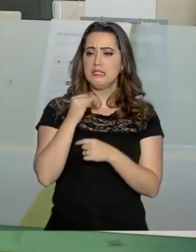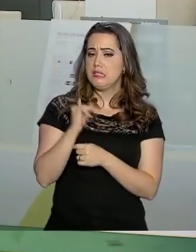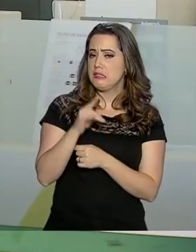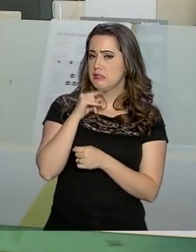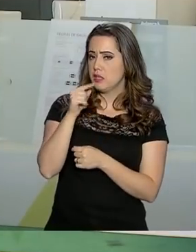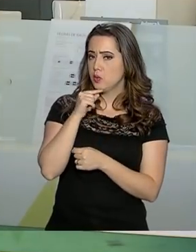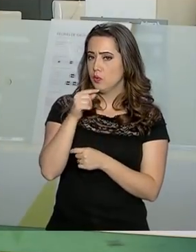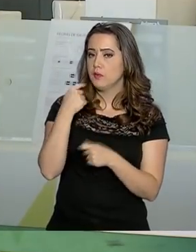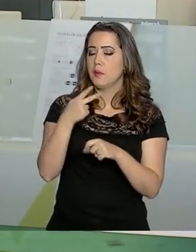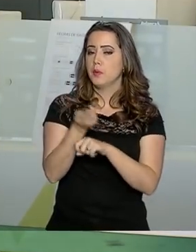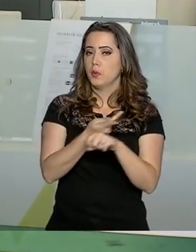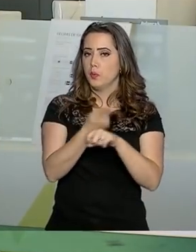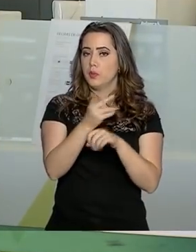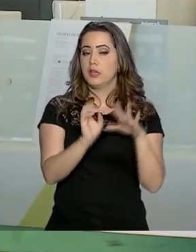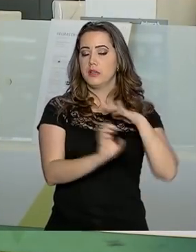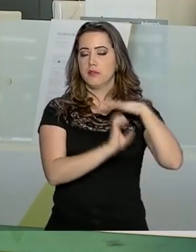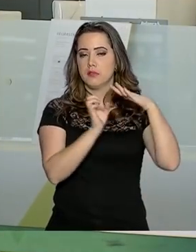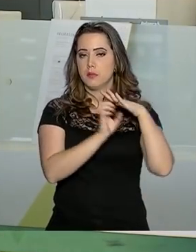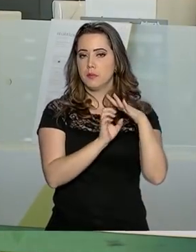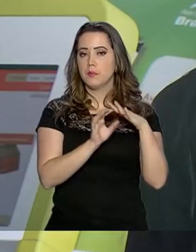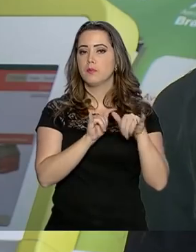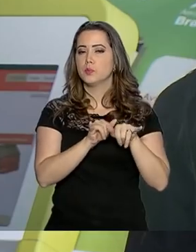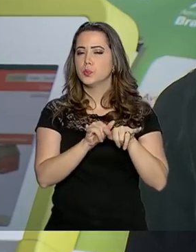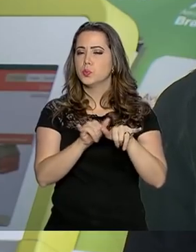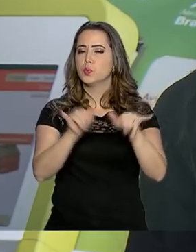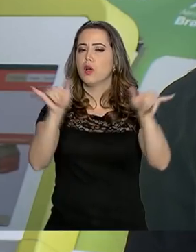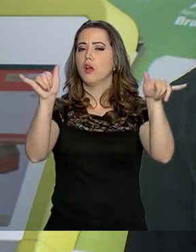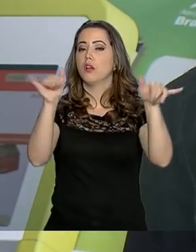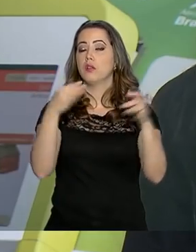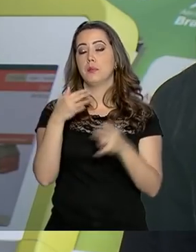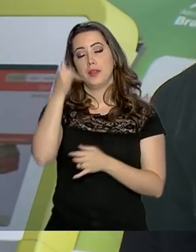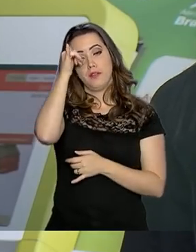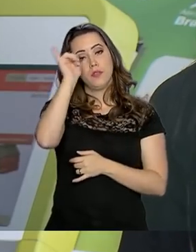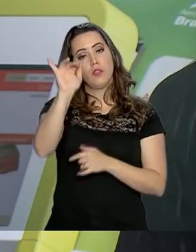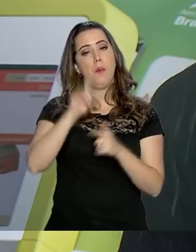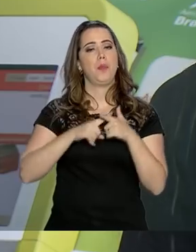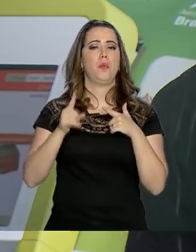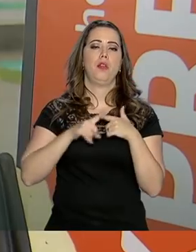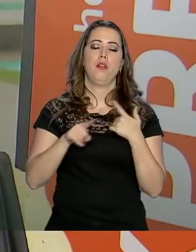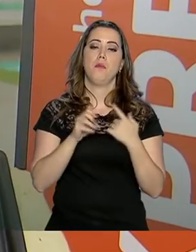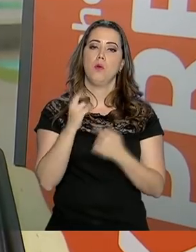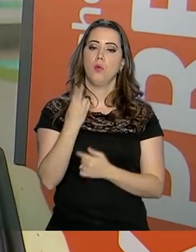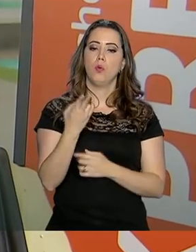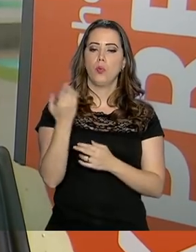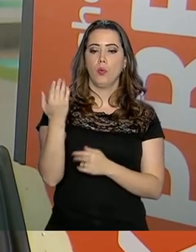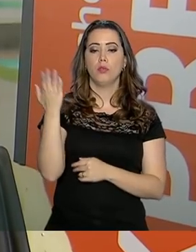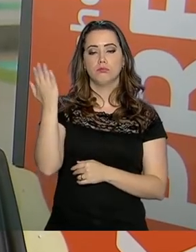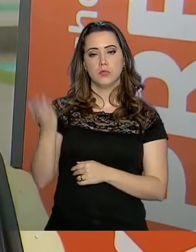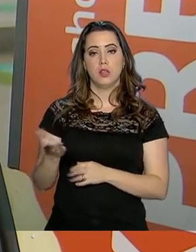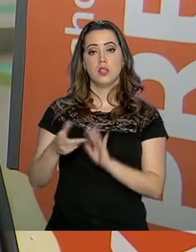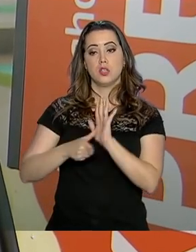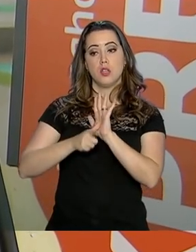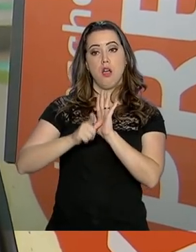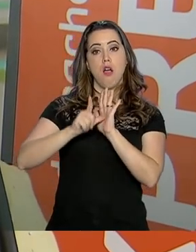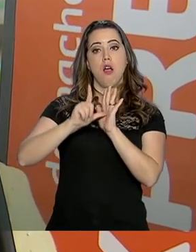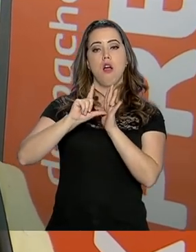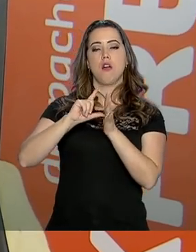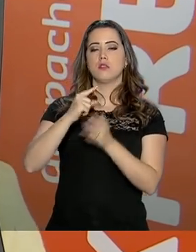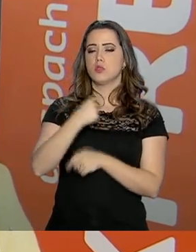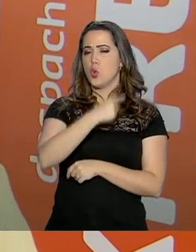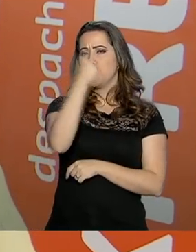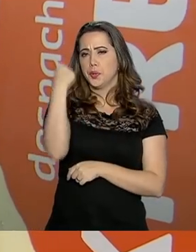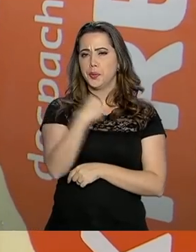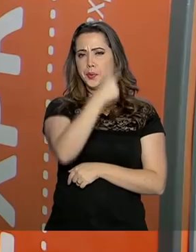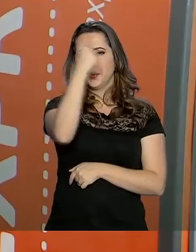o passageiro deve procurar as companhias aéreas para evitar transtornos. Ou fazer como a Mara, que chegou horas